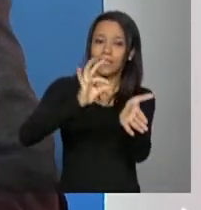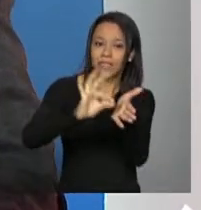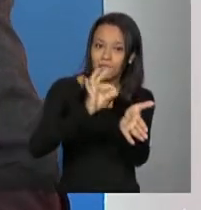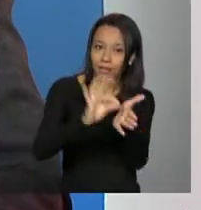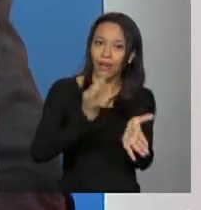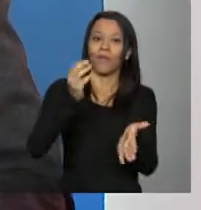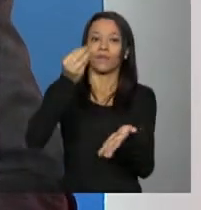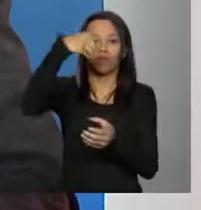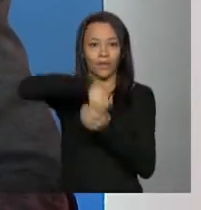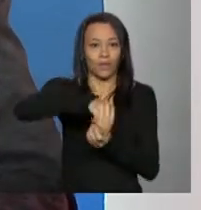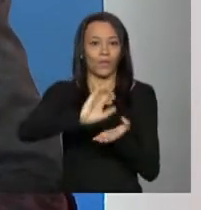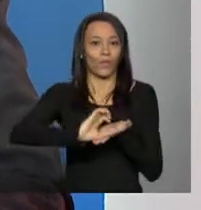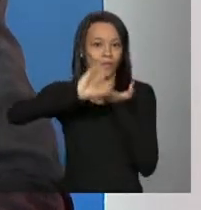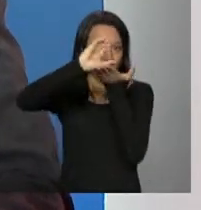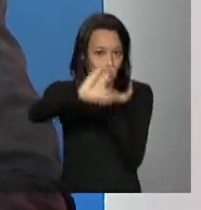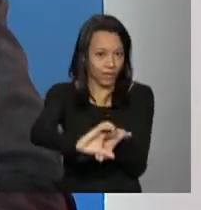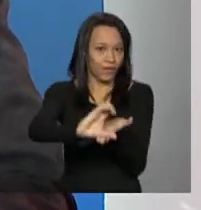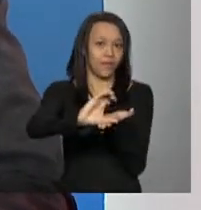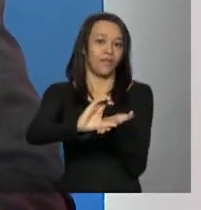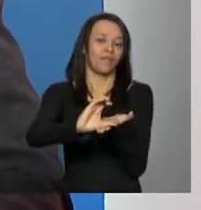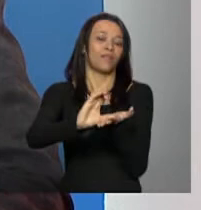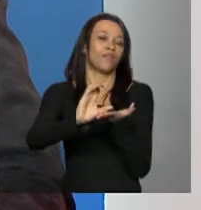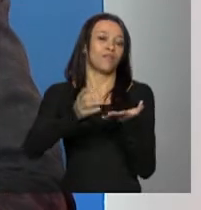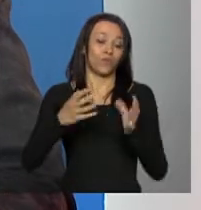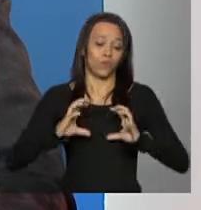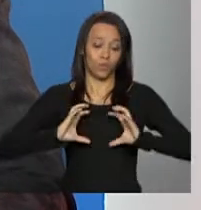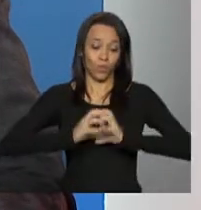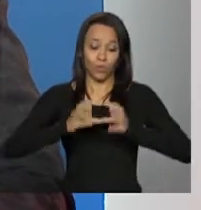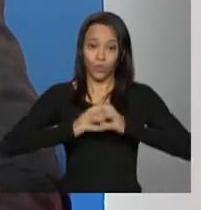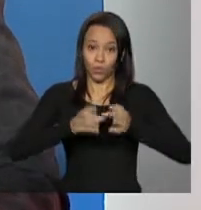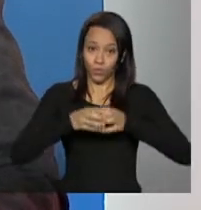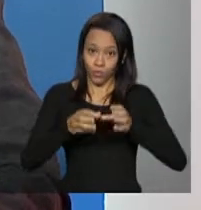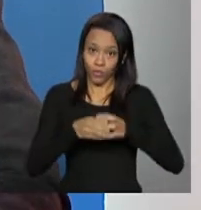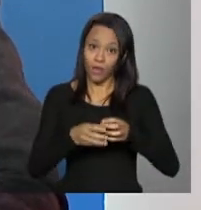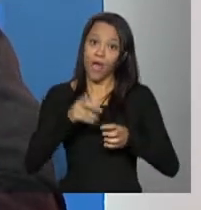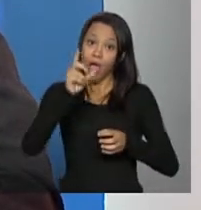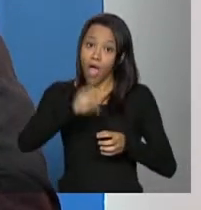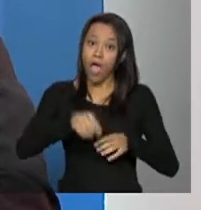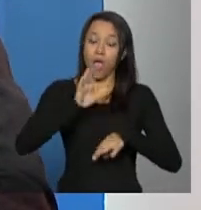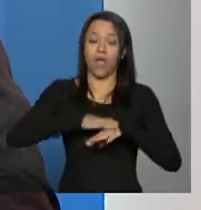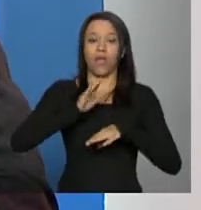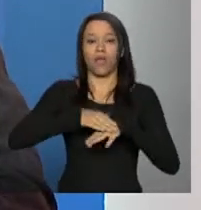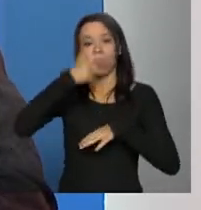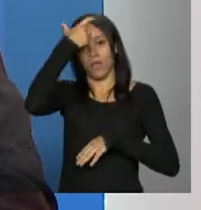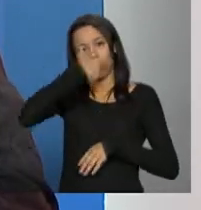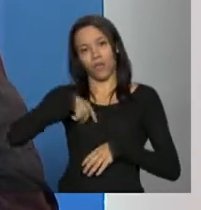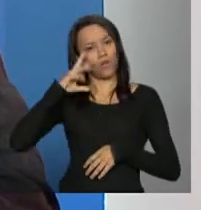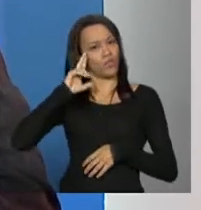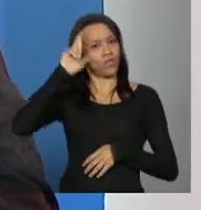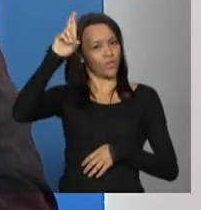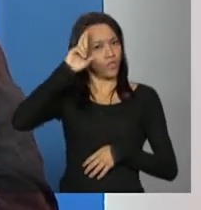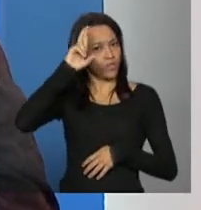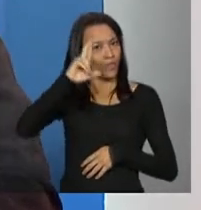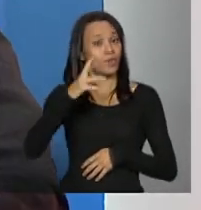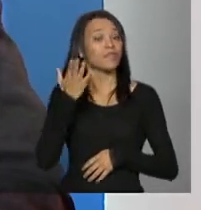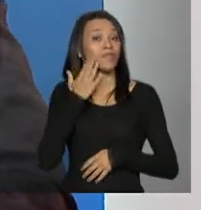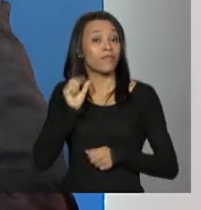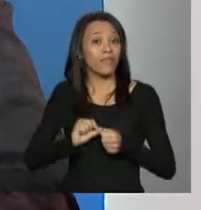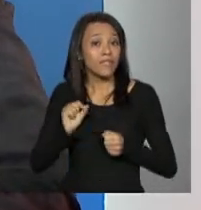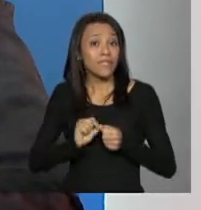o serviço nesse caso o serviço de convivência cabe ao gestor fazer a inclusão dessa entidade nova